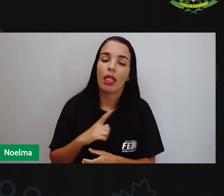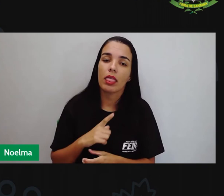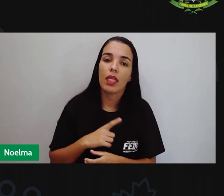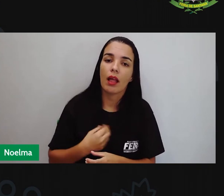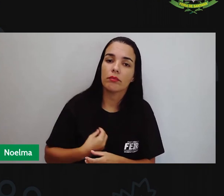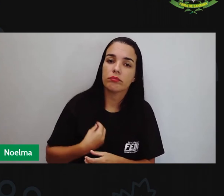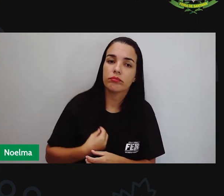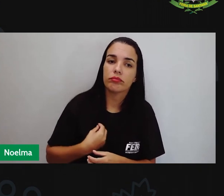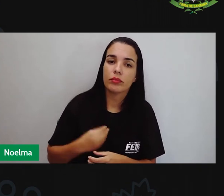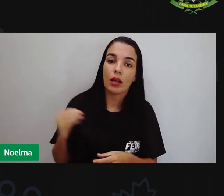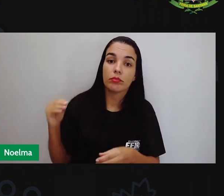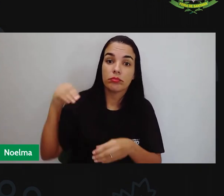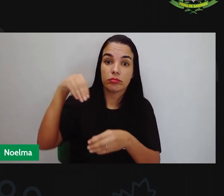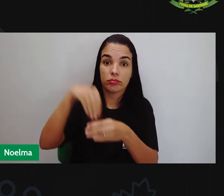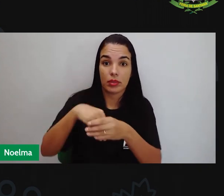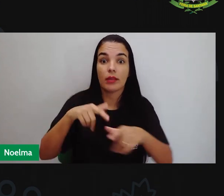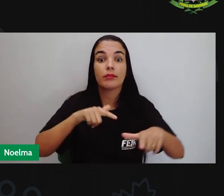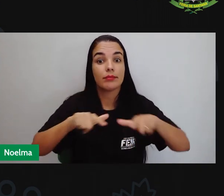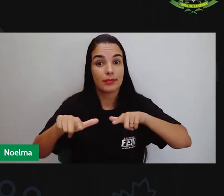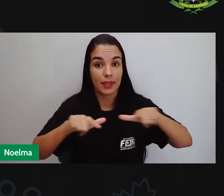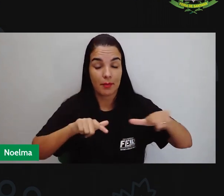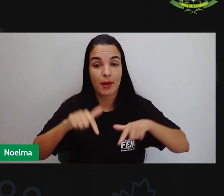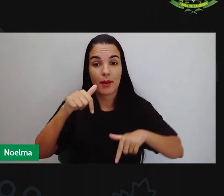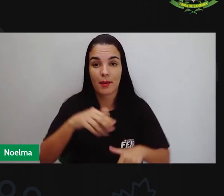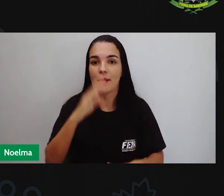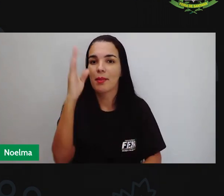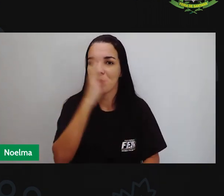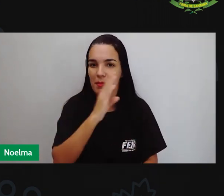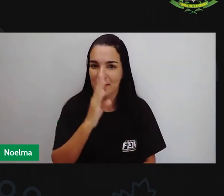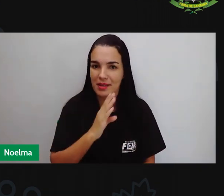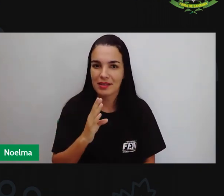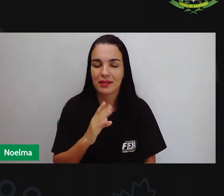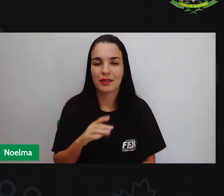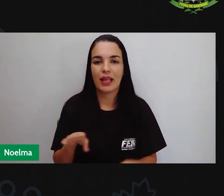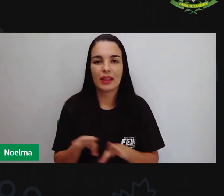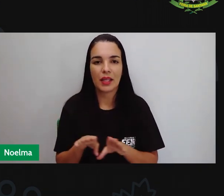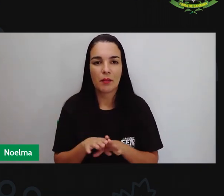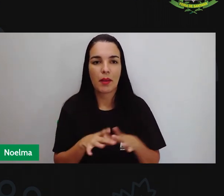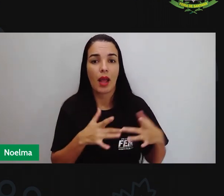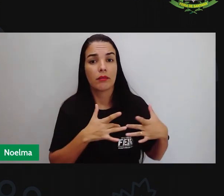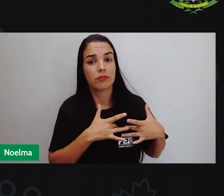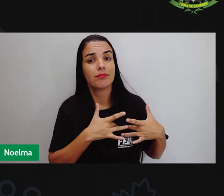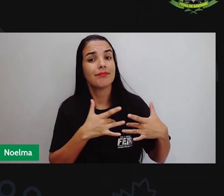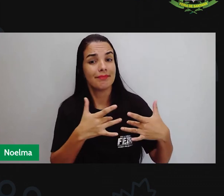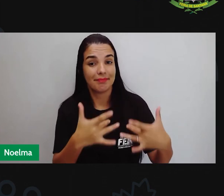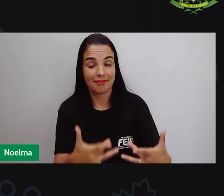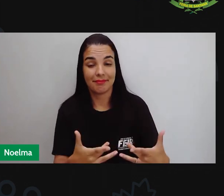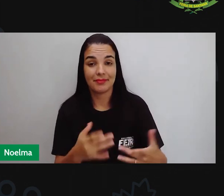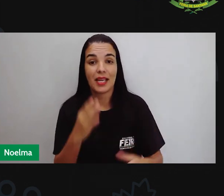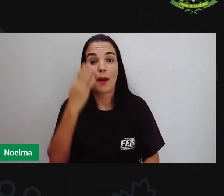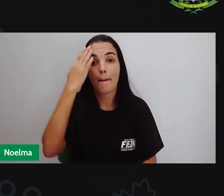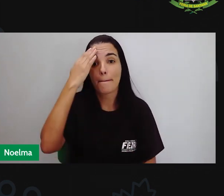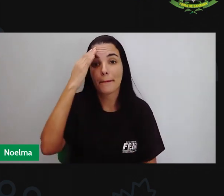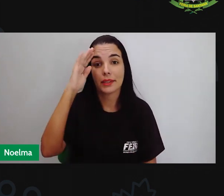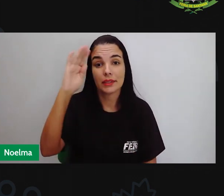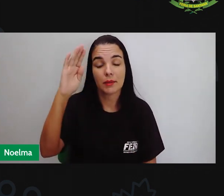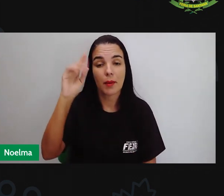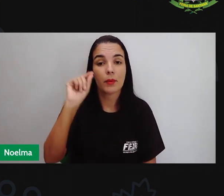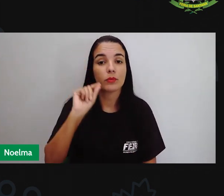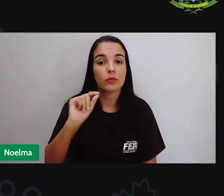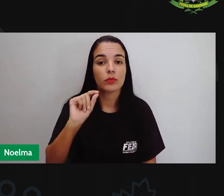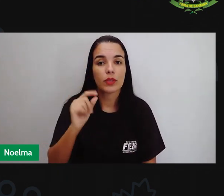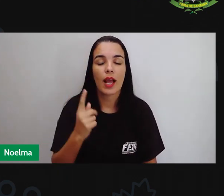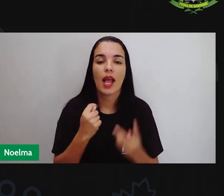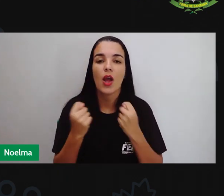estão aí dentro do mercado de trabalho do Brasil e vêm trazendo suas contribuições, principalmente em nível de